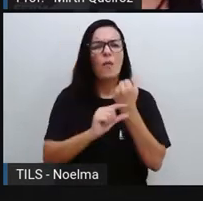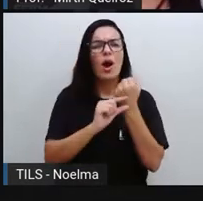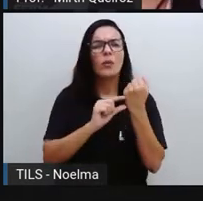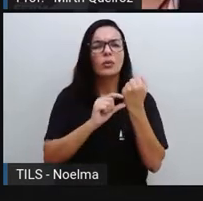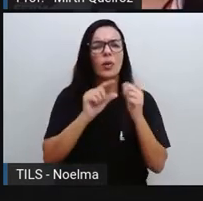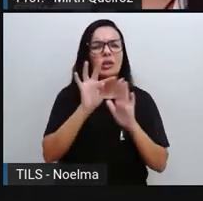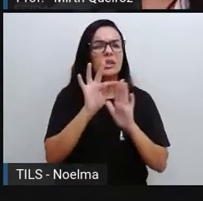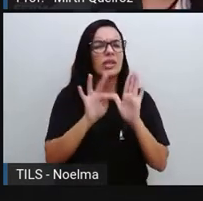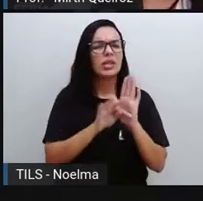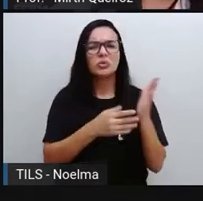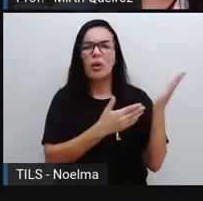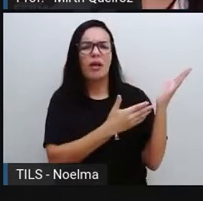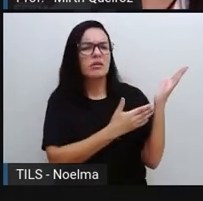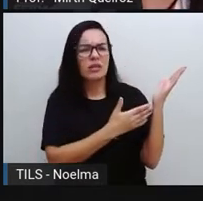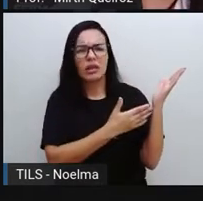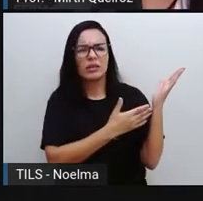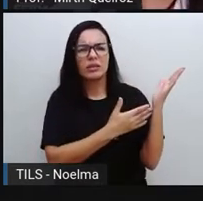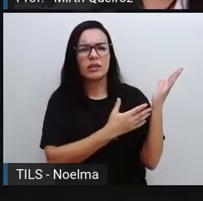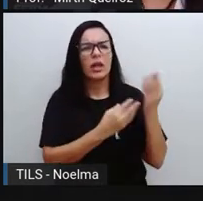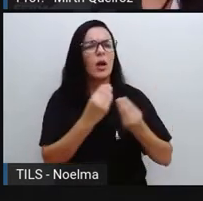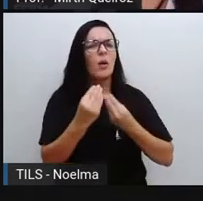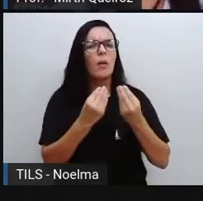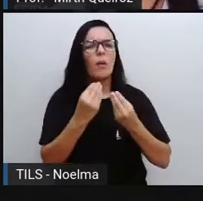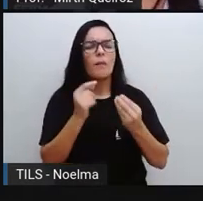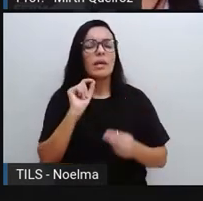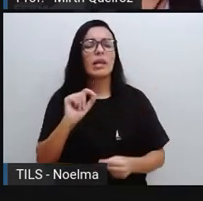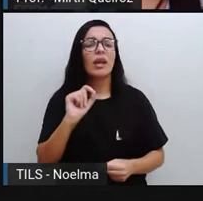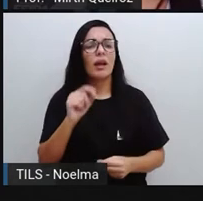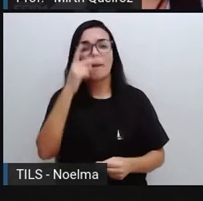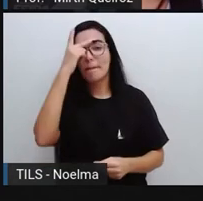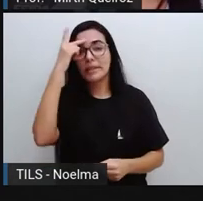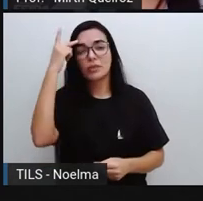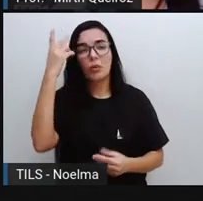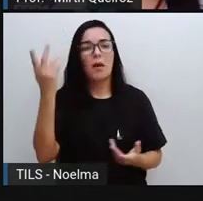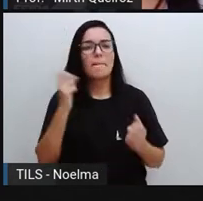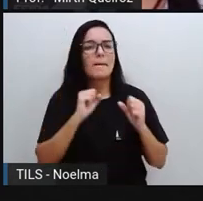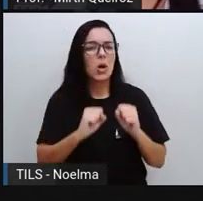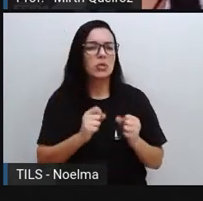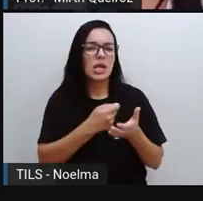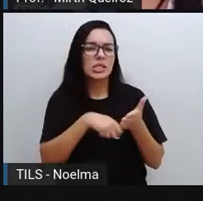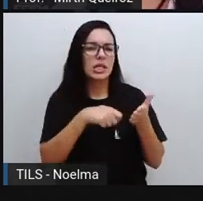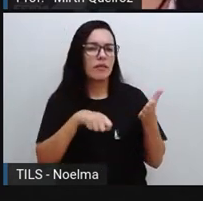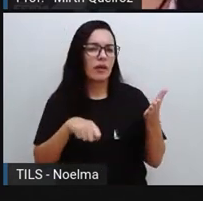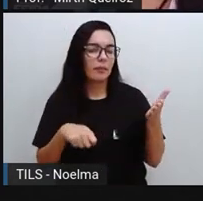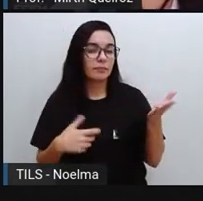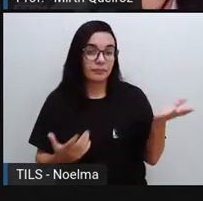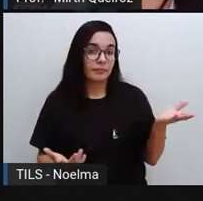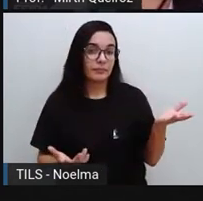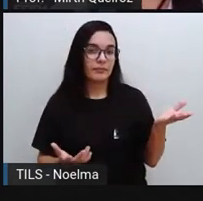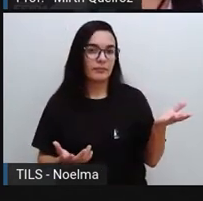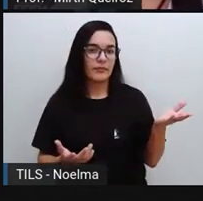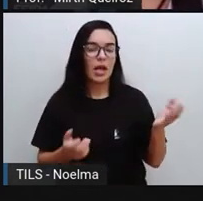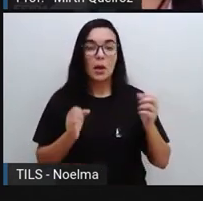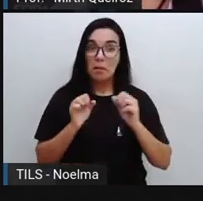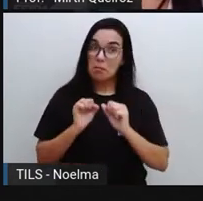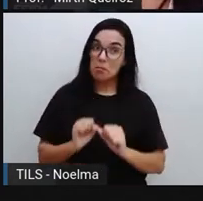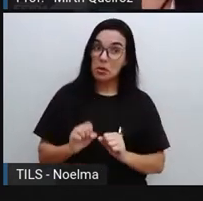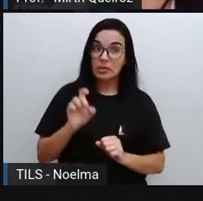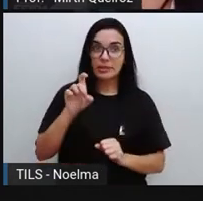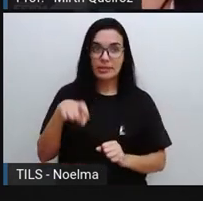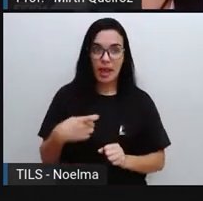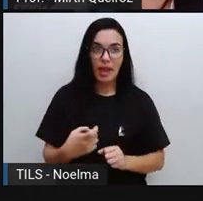como esse? Quem poderia escrever textos de divulgação científica? Provavelmente poderia ser